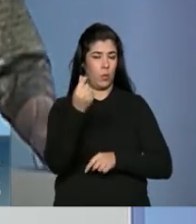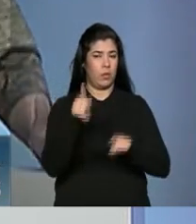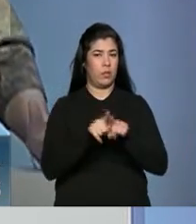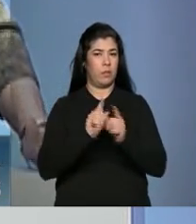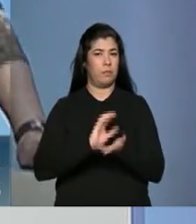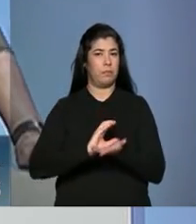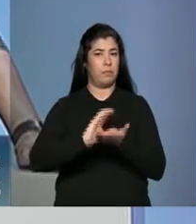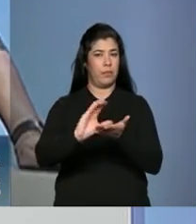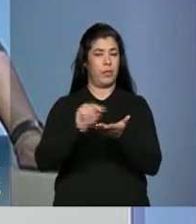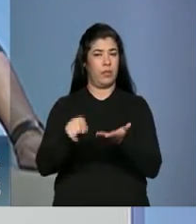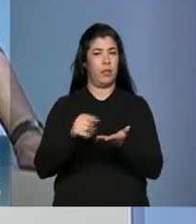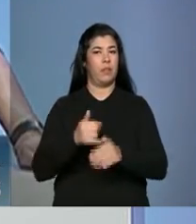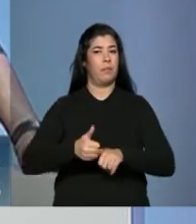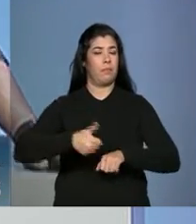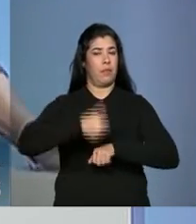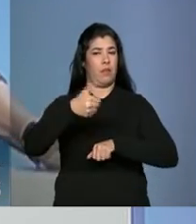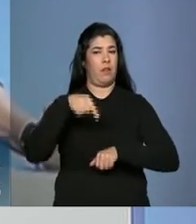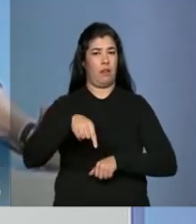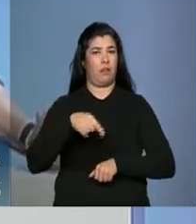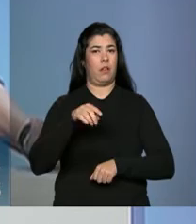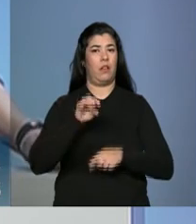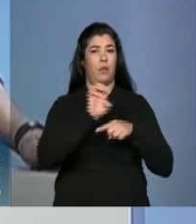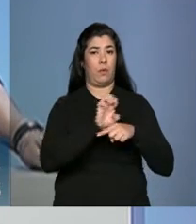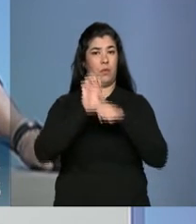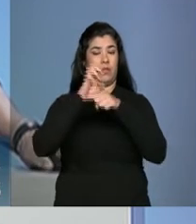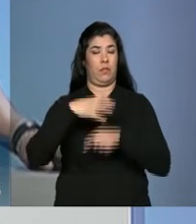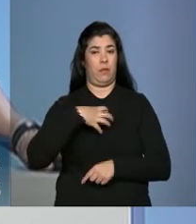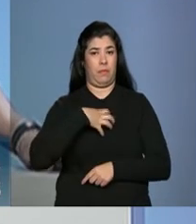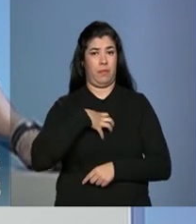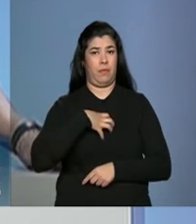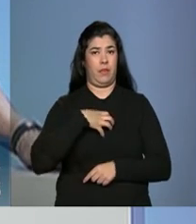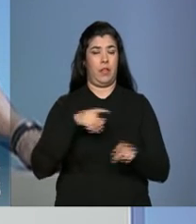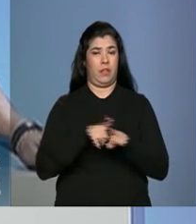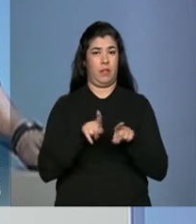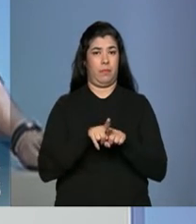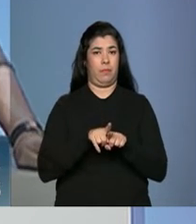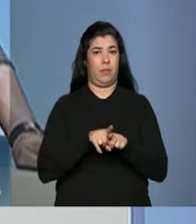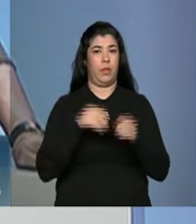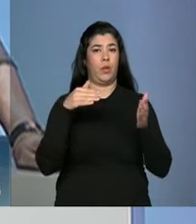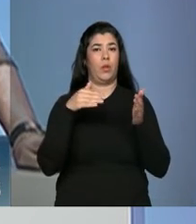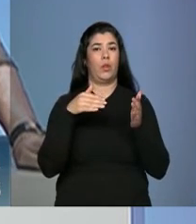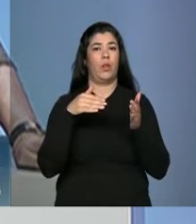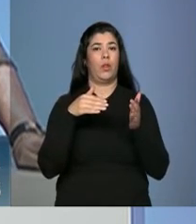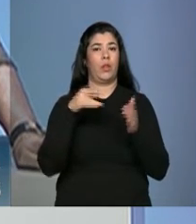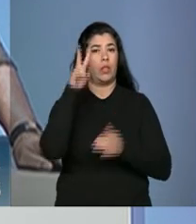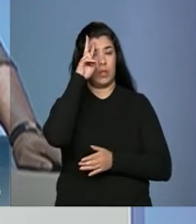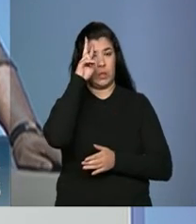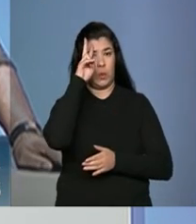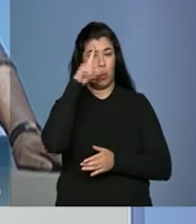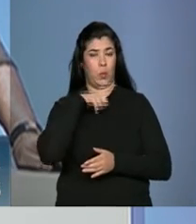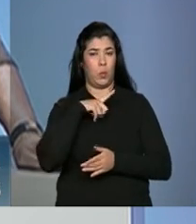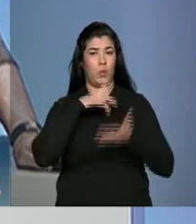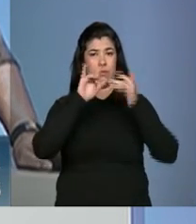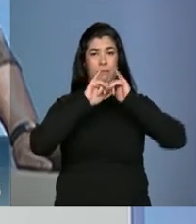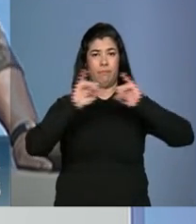vai beneficiar aqui a Bahia e nós estaremos lançando na segunda-feira, agora,